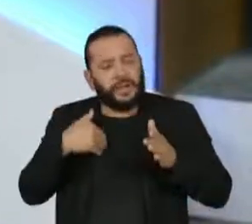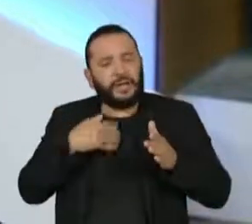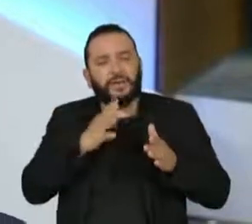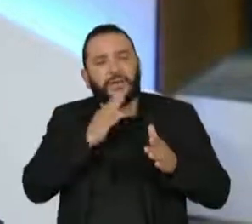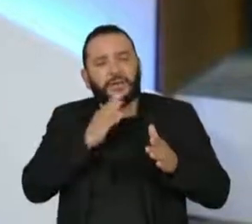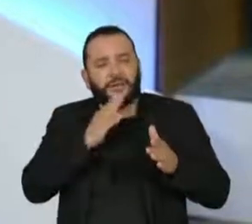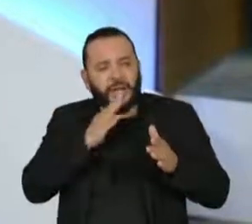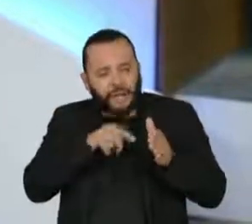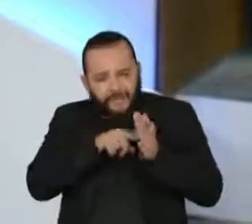representa o universo de eleitores, totalmente.